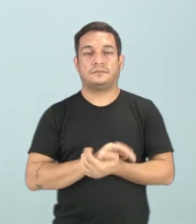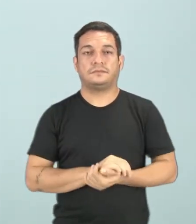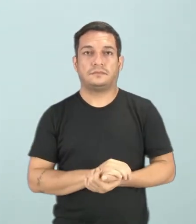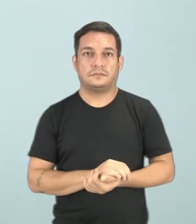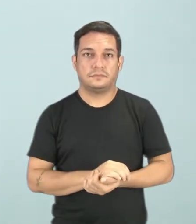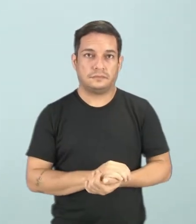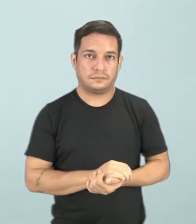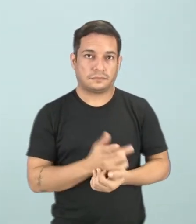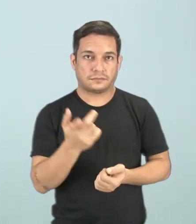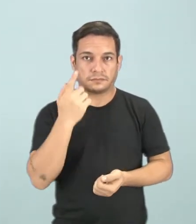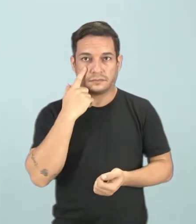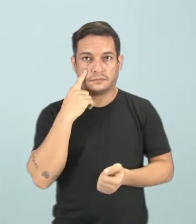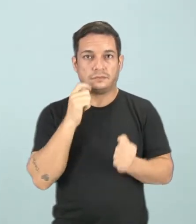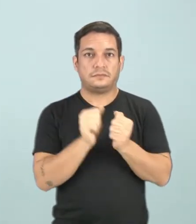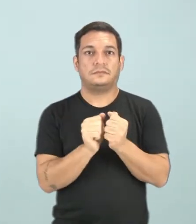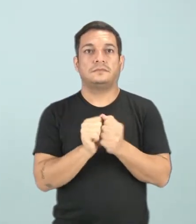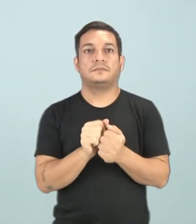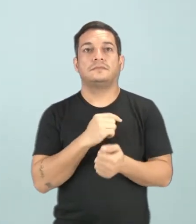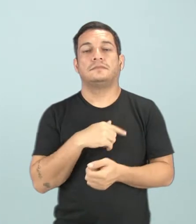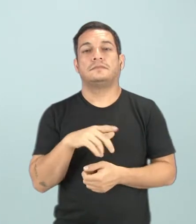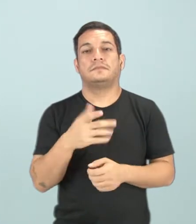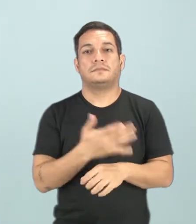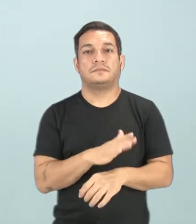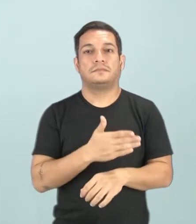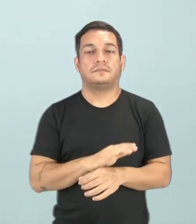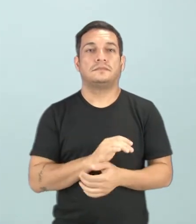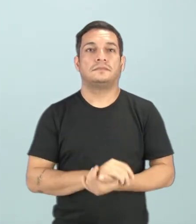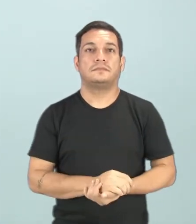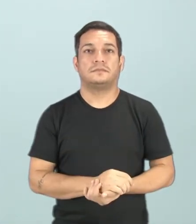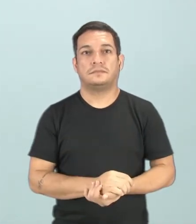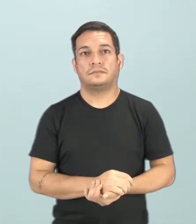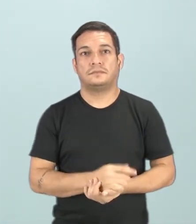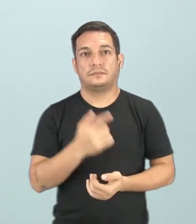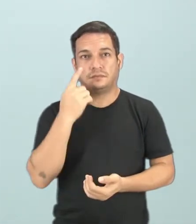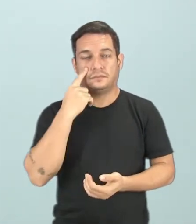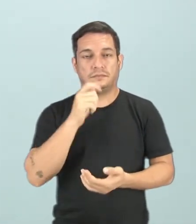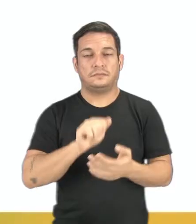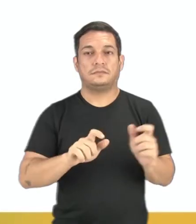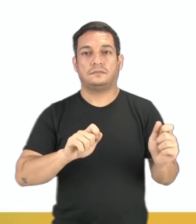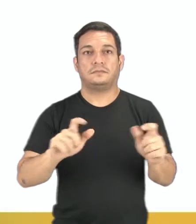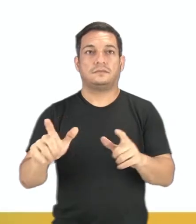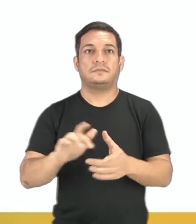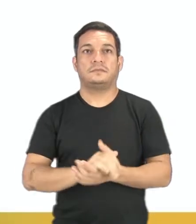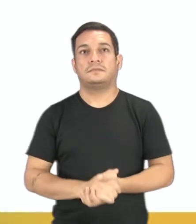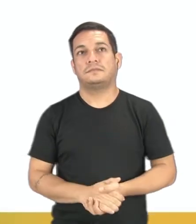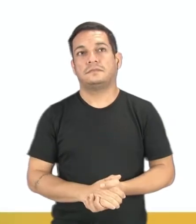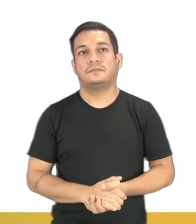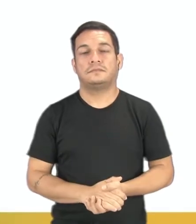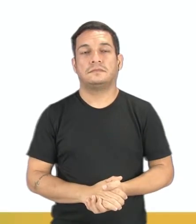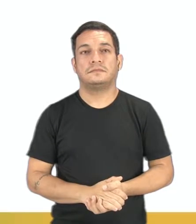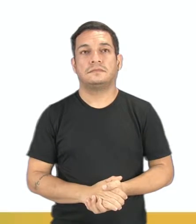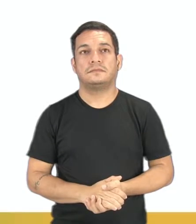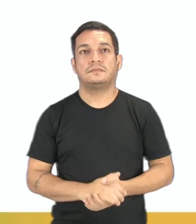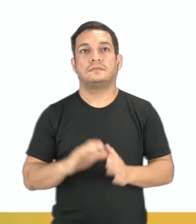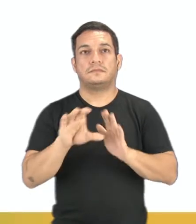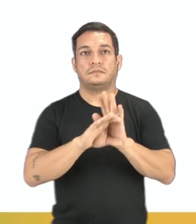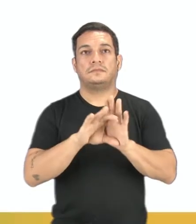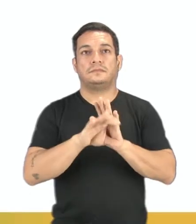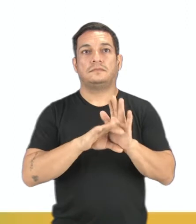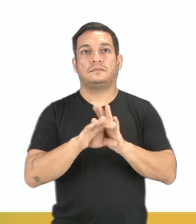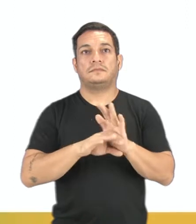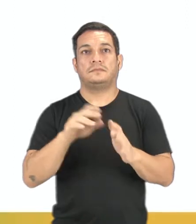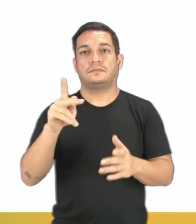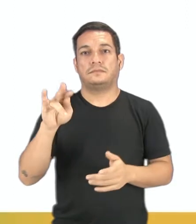Então, venham comigo no Exercitando, tá? Acompanhe aí na tela. Os conceitos